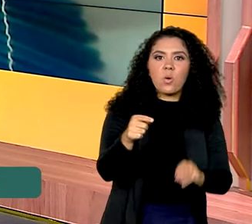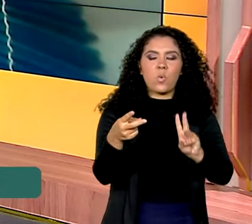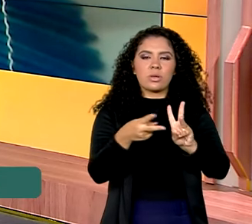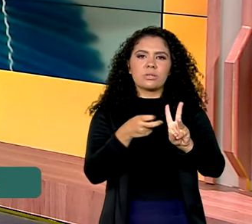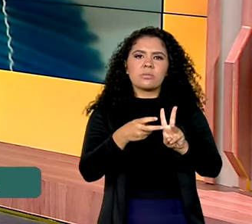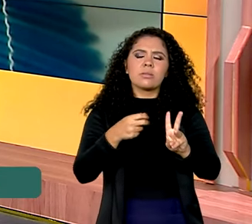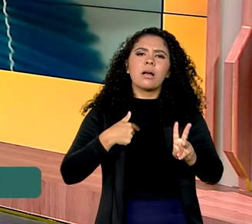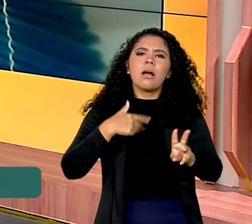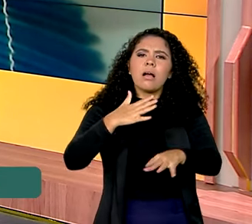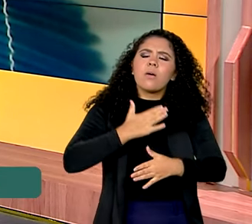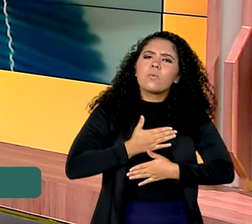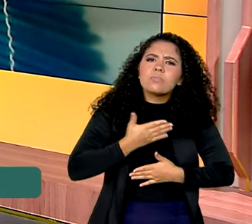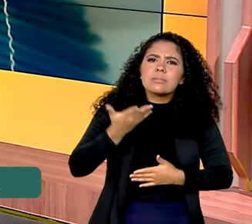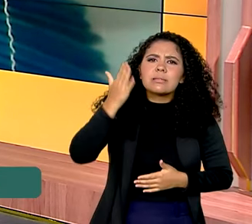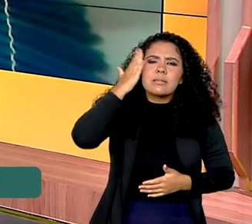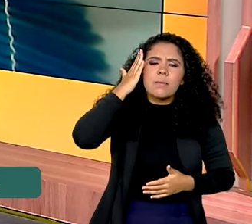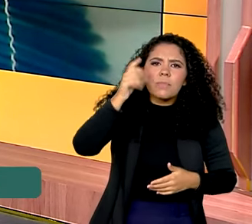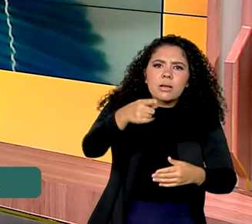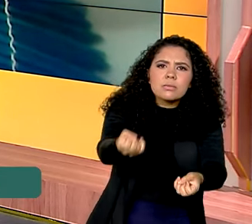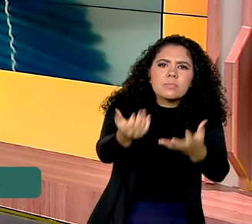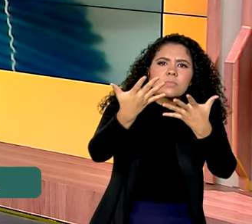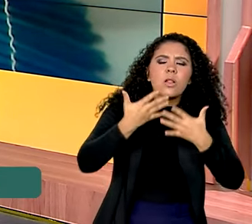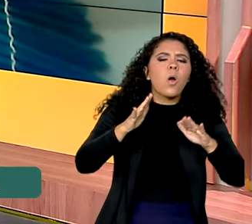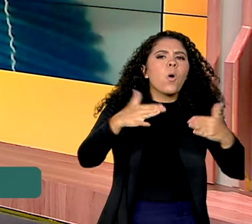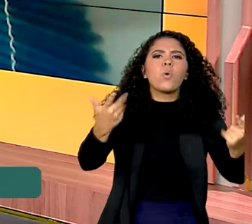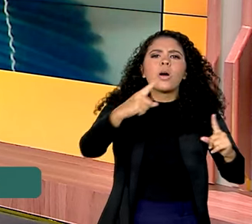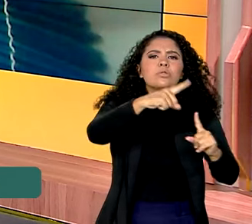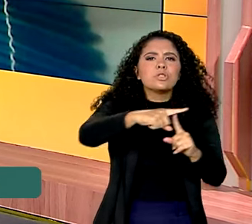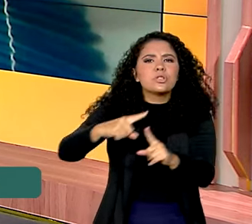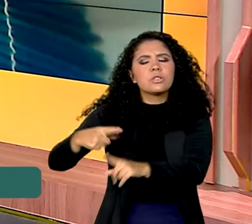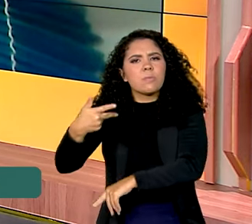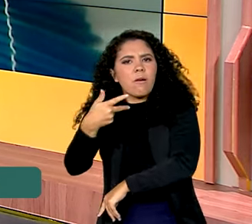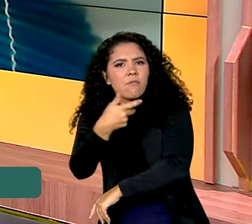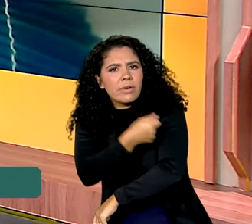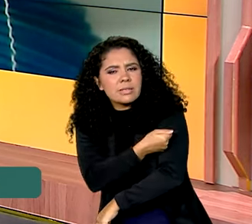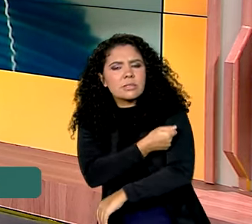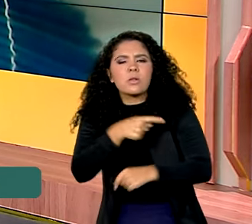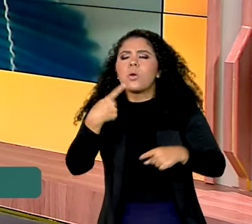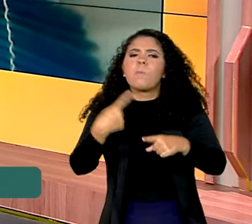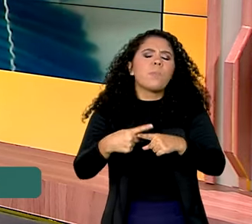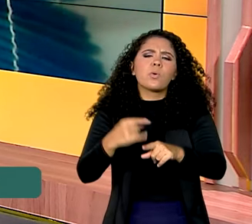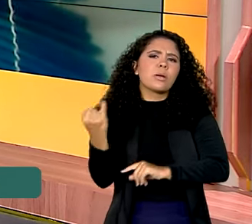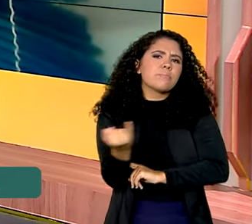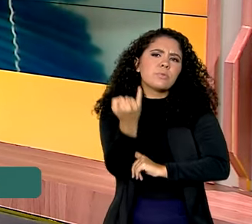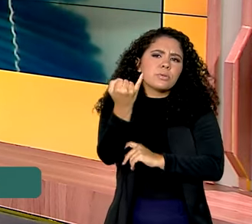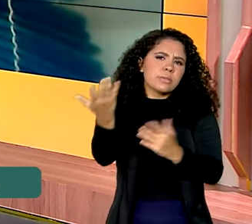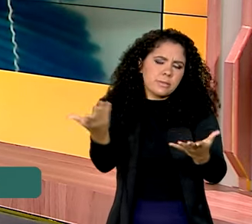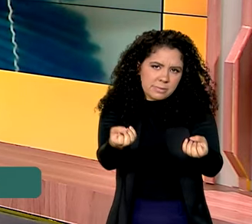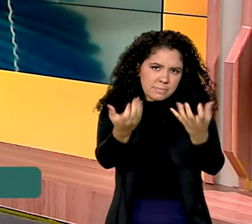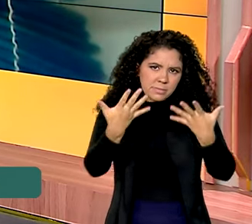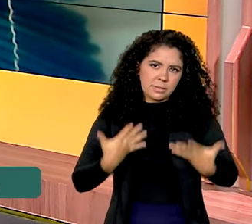saber com o senhor quais são esses imunizantes que serão aplicados e qual a importância de uma ação como essa?